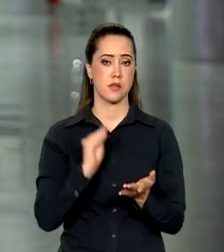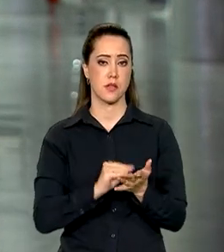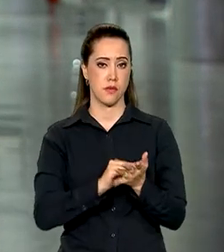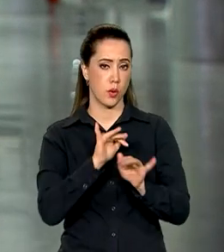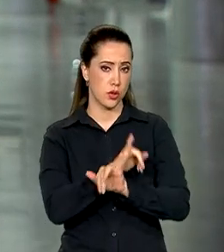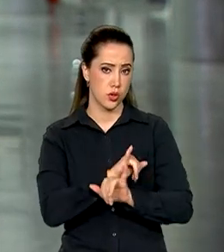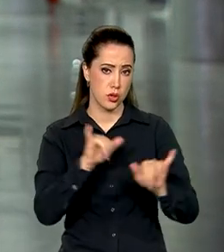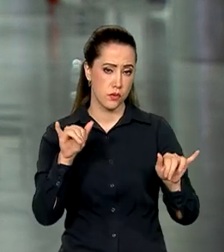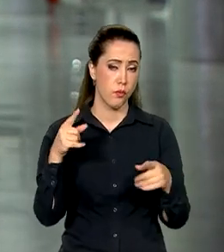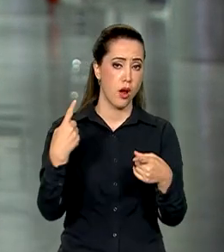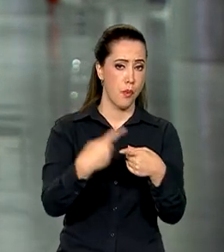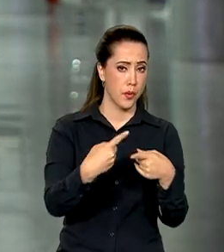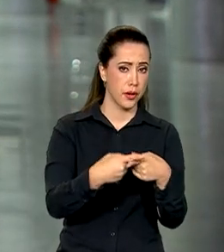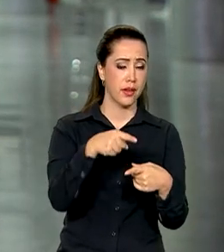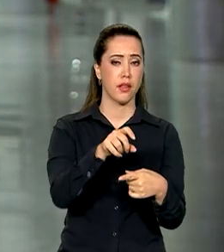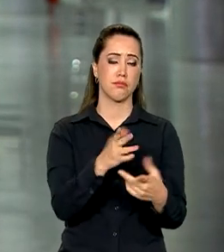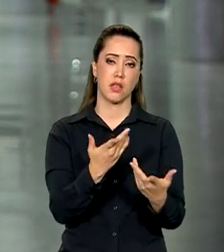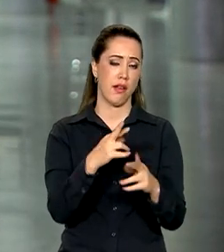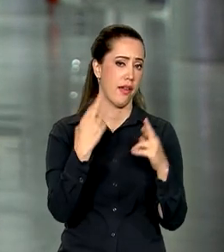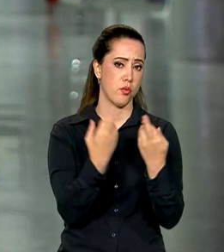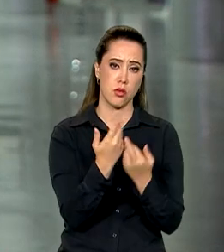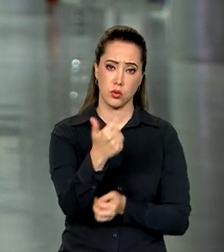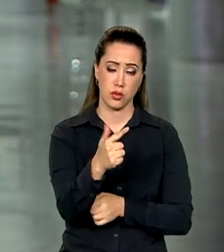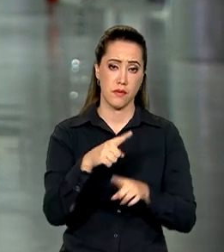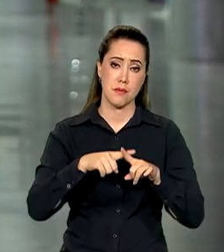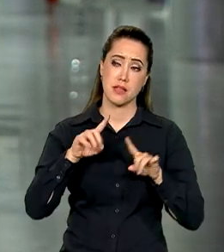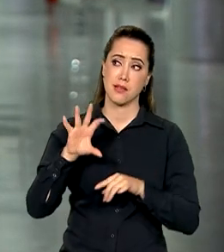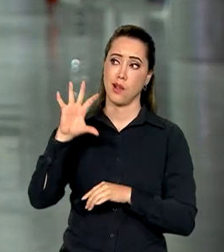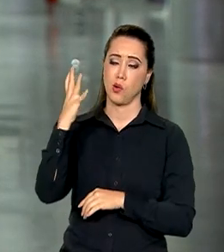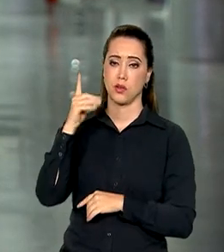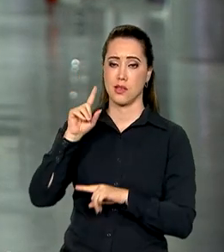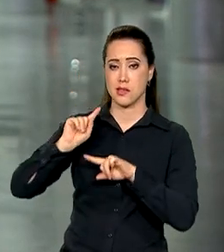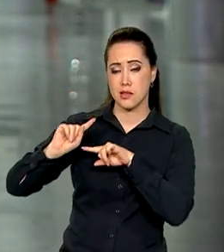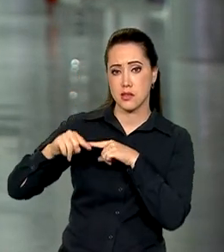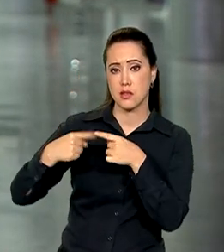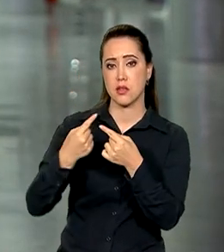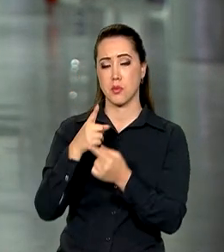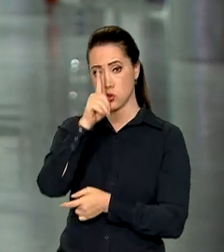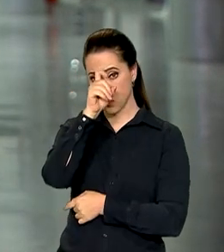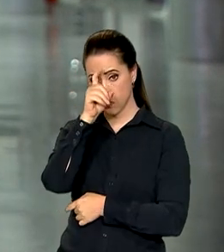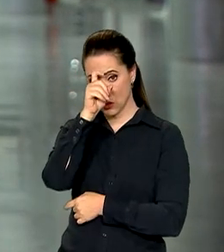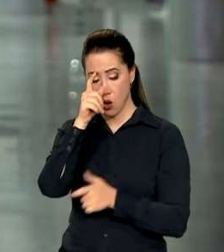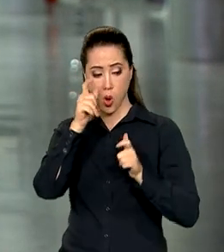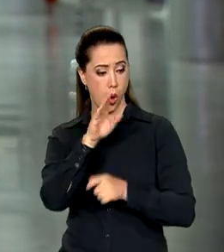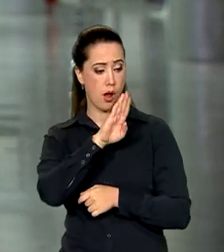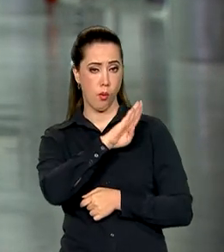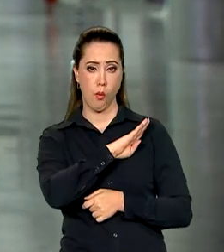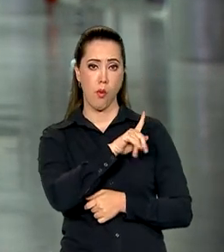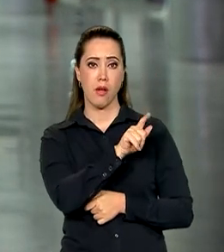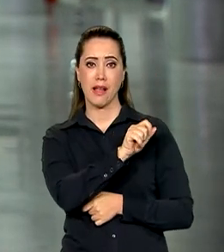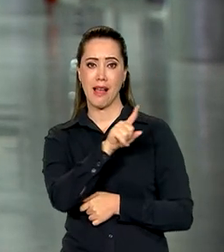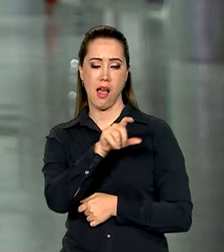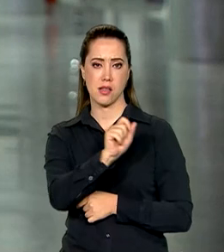motivo desse adiamento. No entanto, isso acontece após um hospital na faixa de Gaza ser atingido por